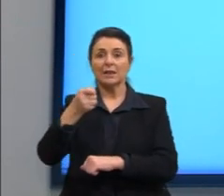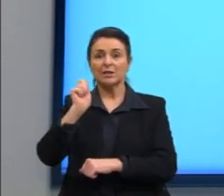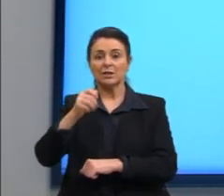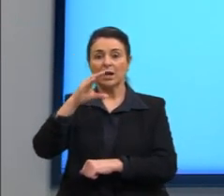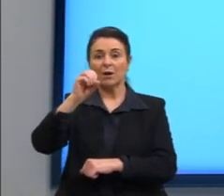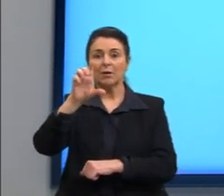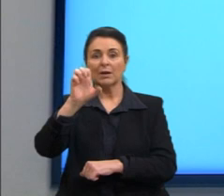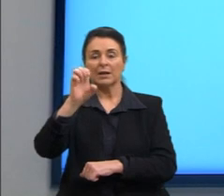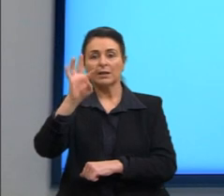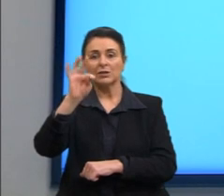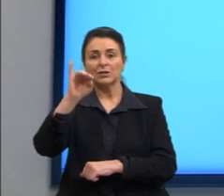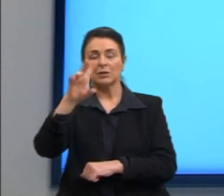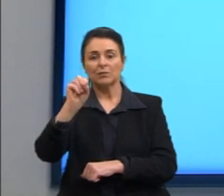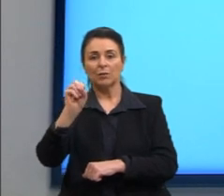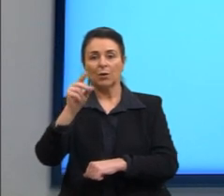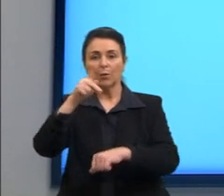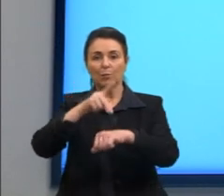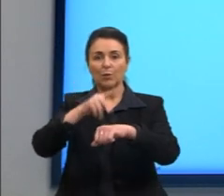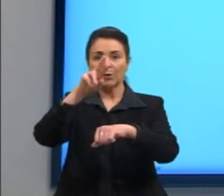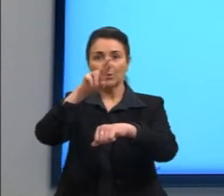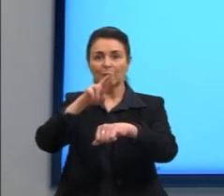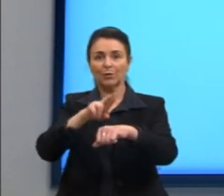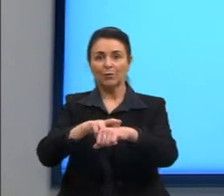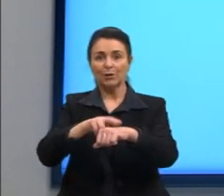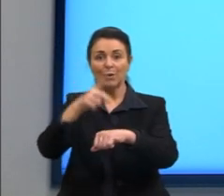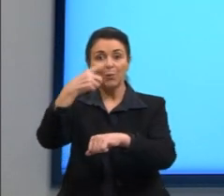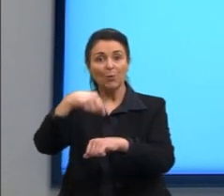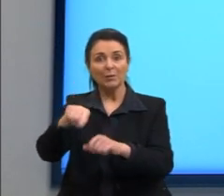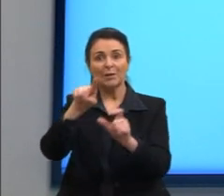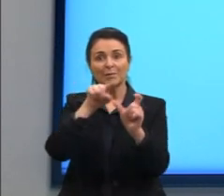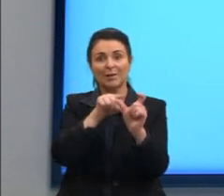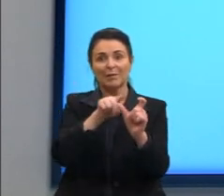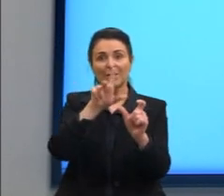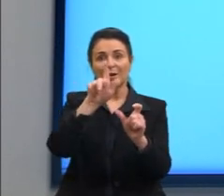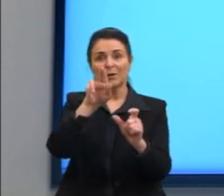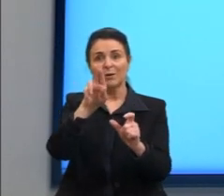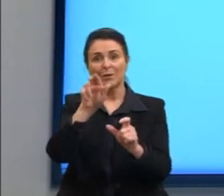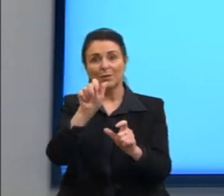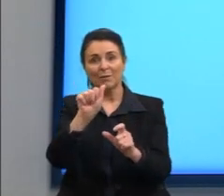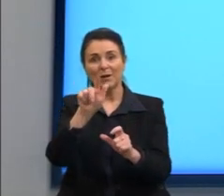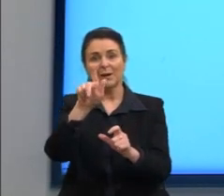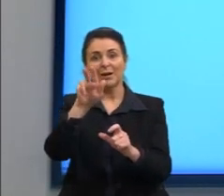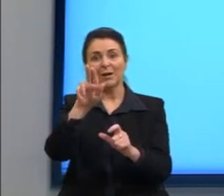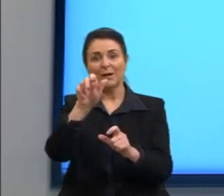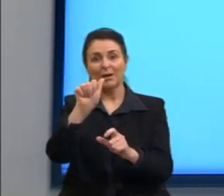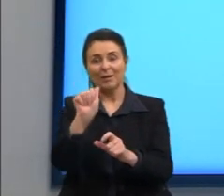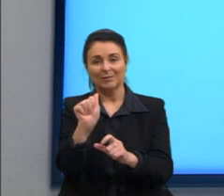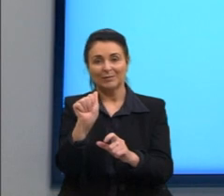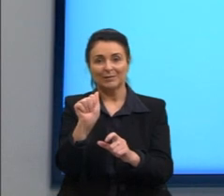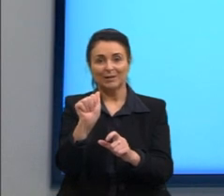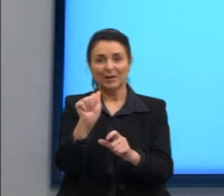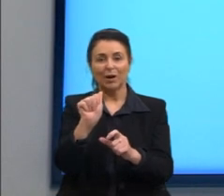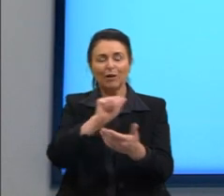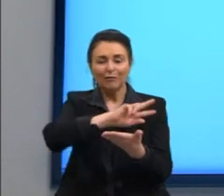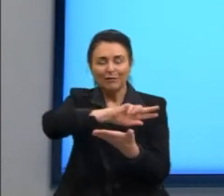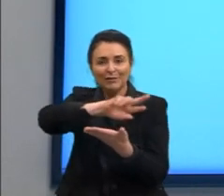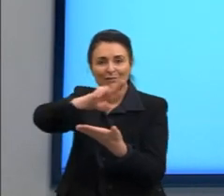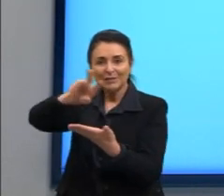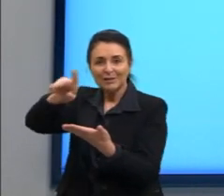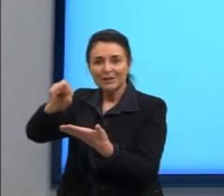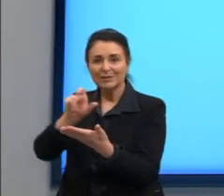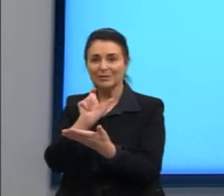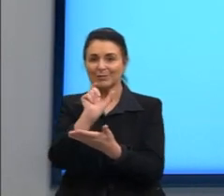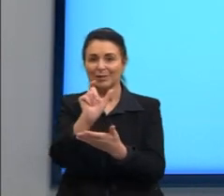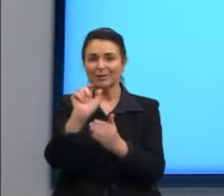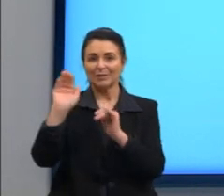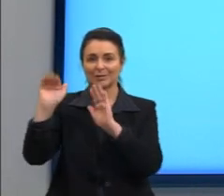puerto rico, guagua. Então, autobus, bus, caminhão, coletivo, guagua, são palavras